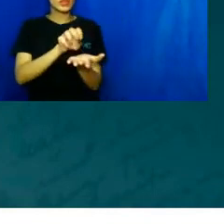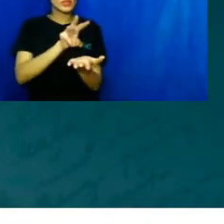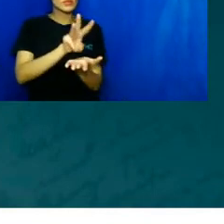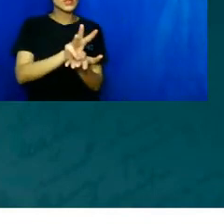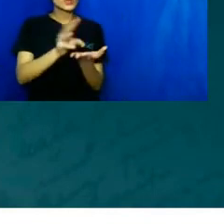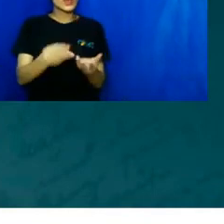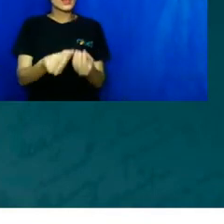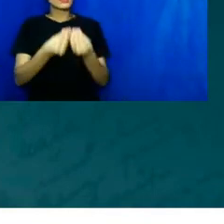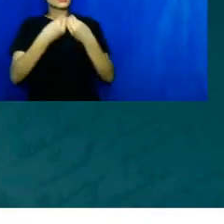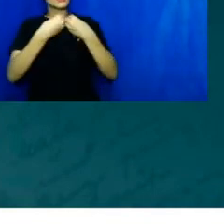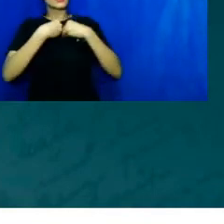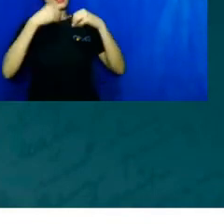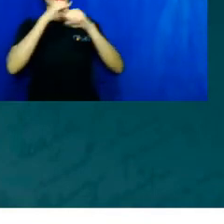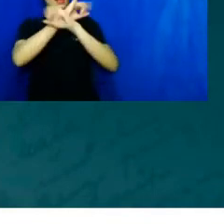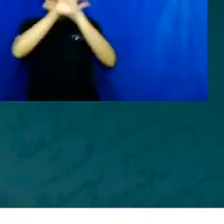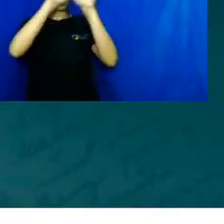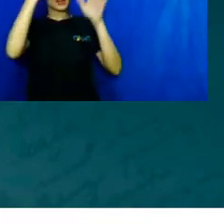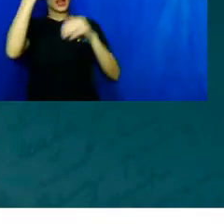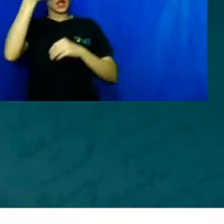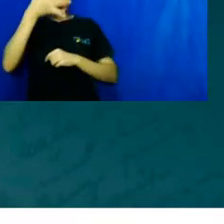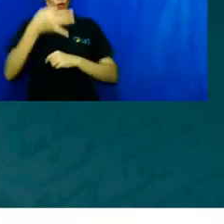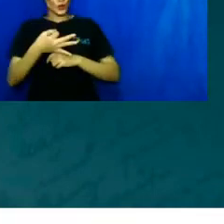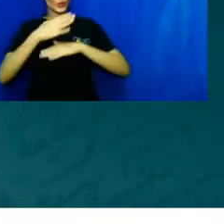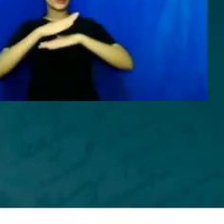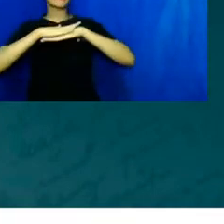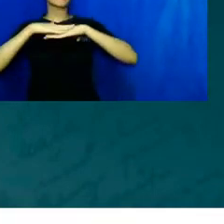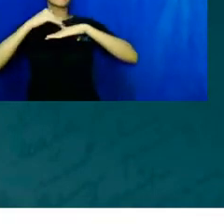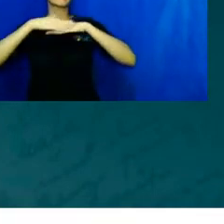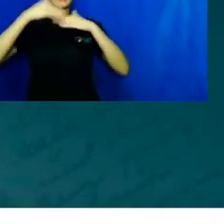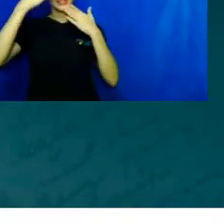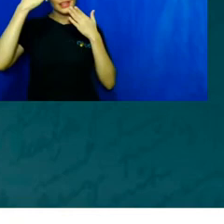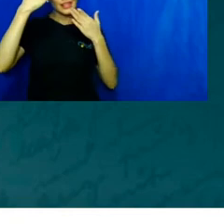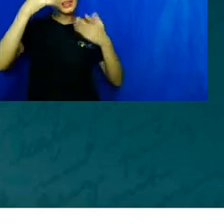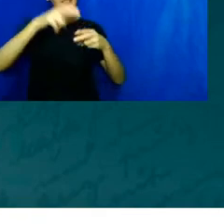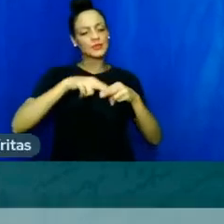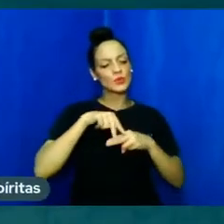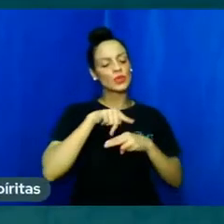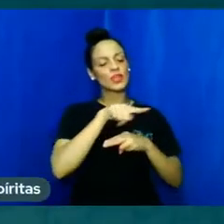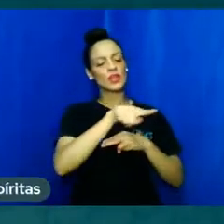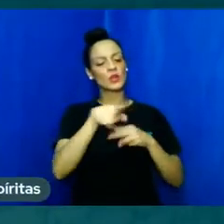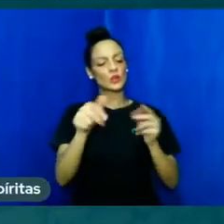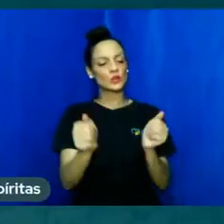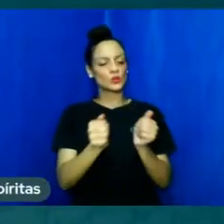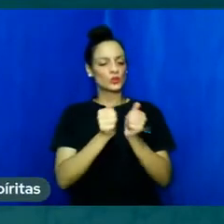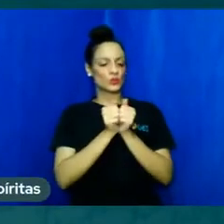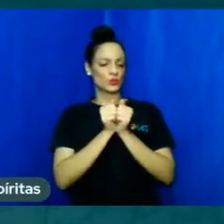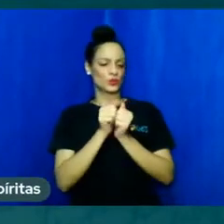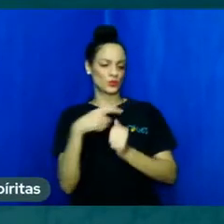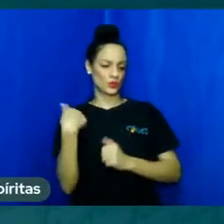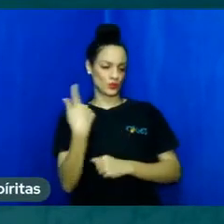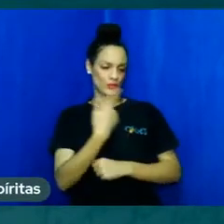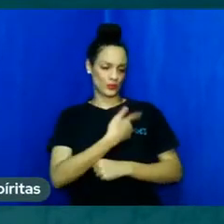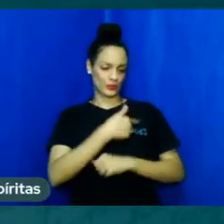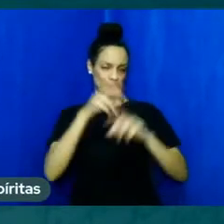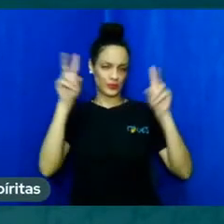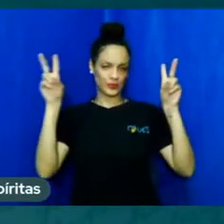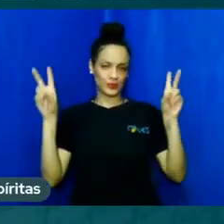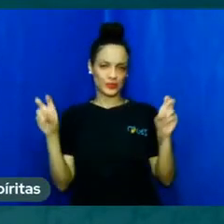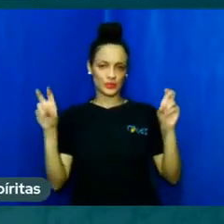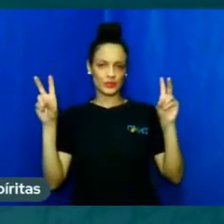educadora, consoladora. Gratidão por fazer parte de nossas caminhadas. E tem vários comentários aqui, nós estamos com